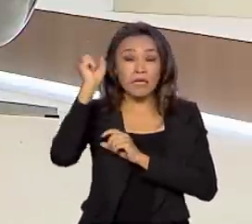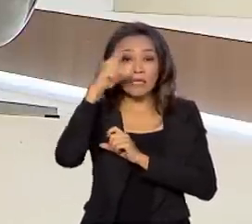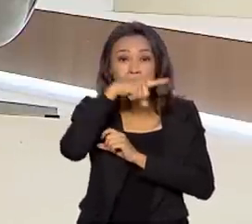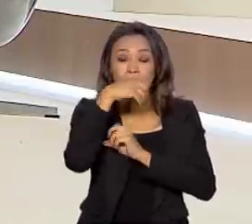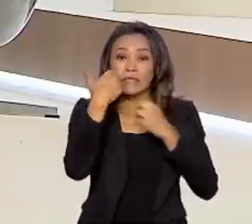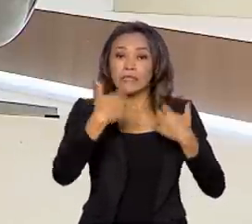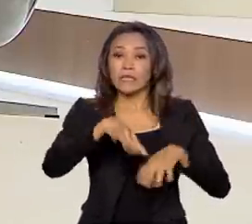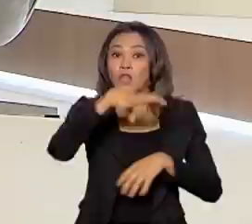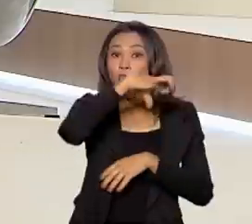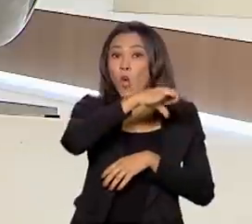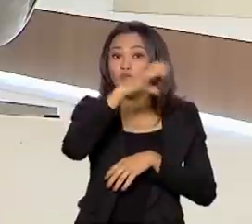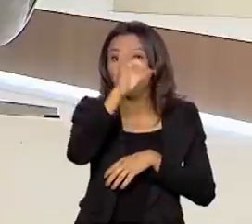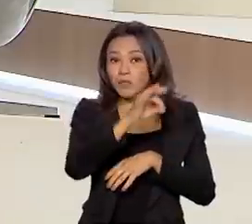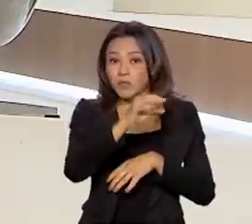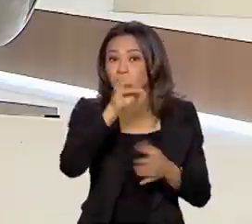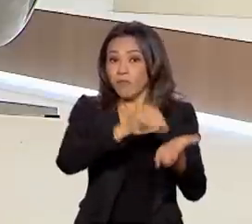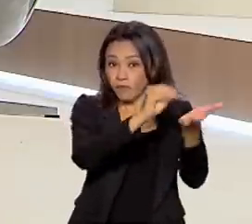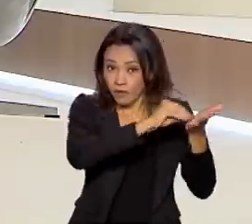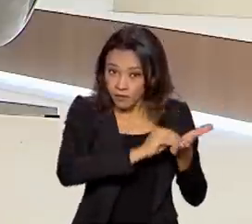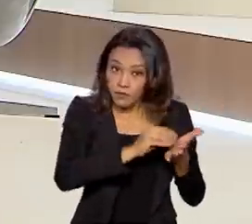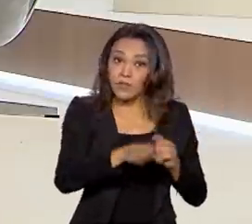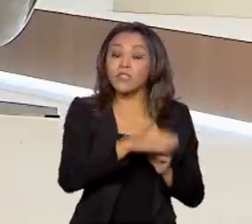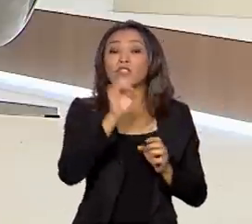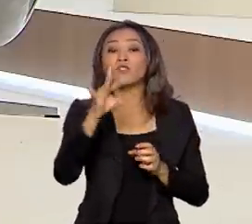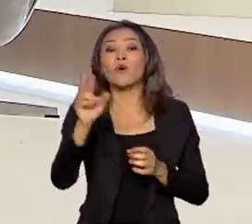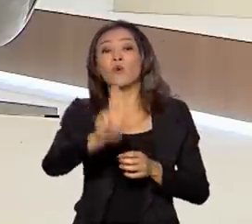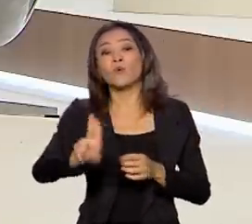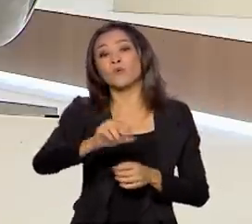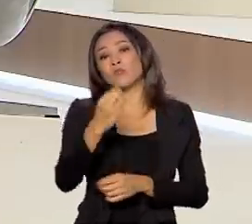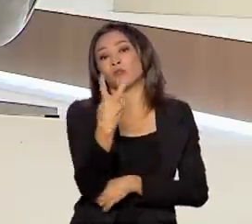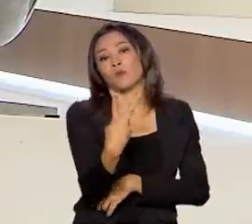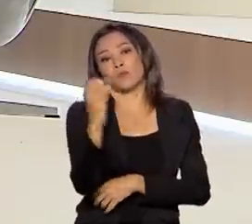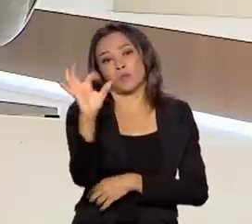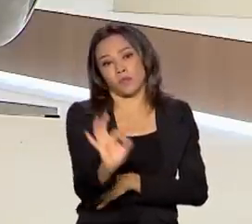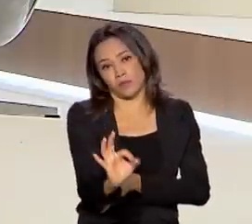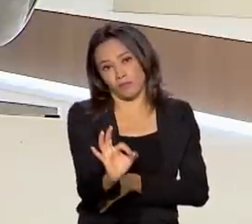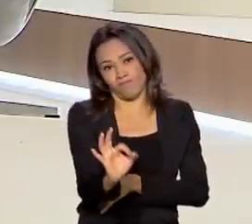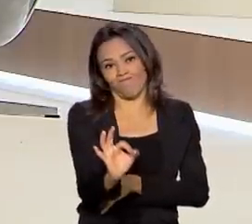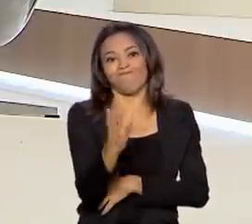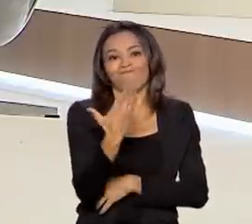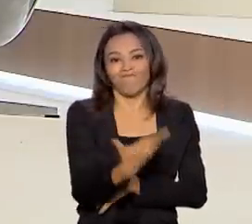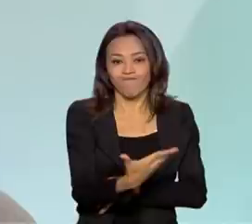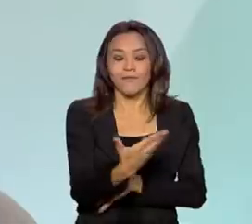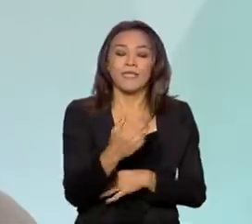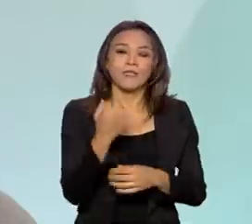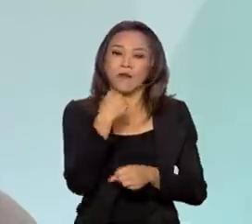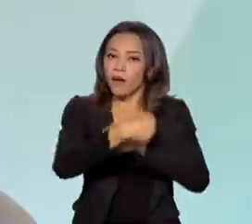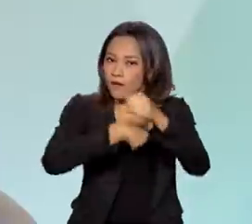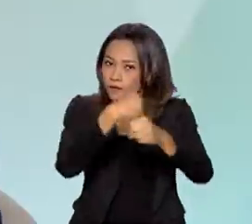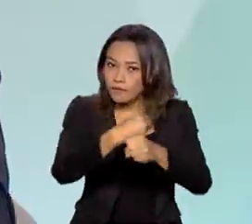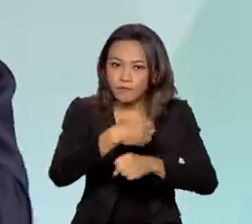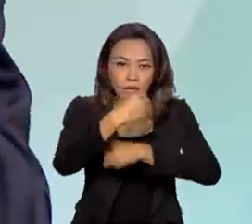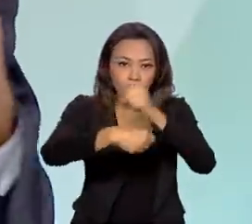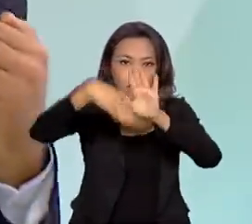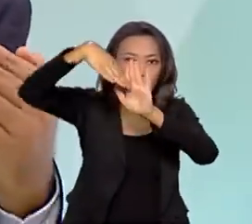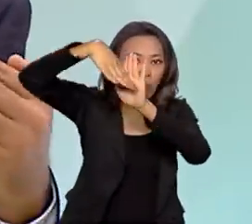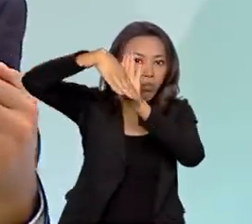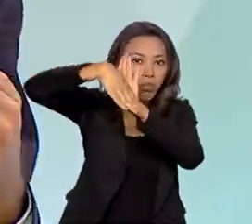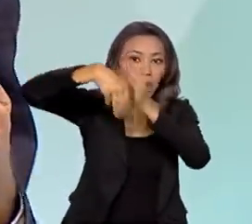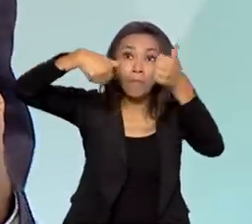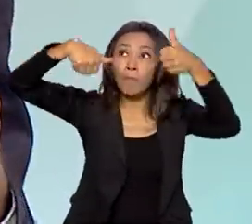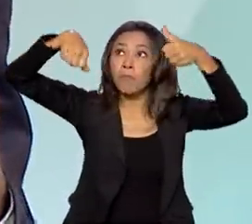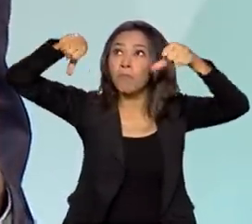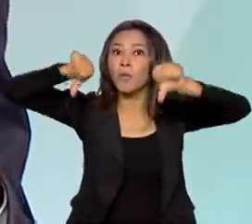9% do déficit e ele consome 2% do déficit. Tudo mais constante, ano a ano nós vamos piorando a